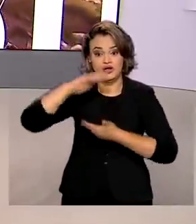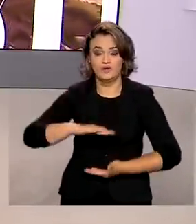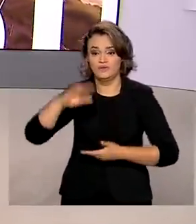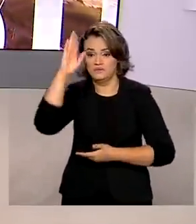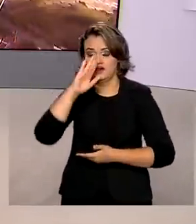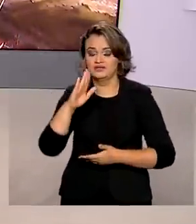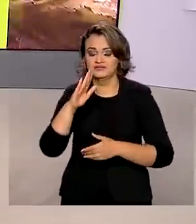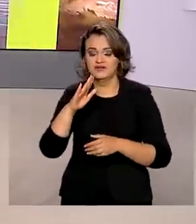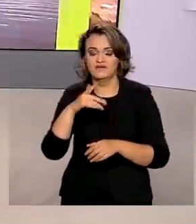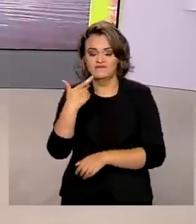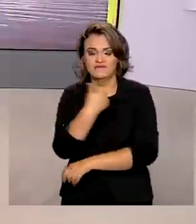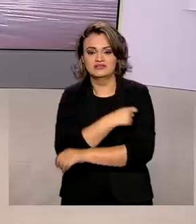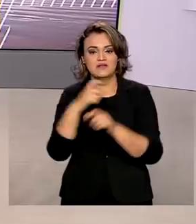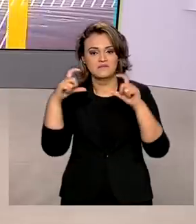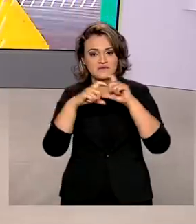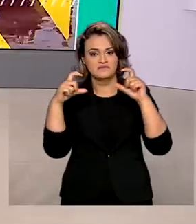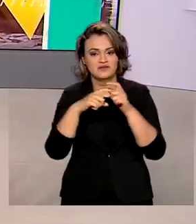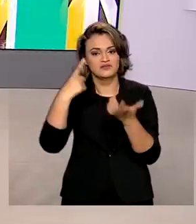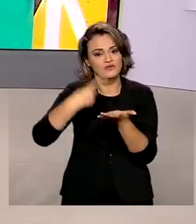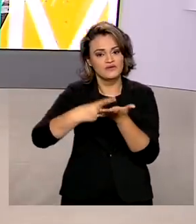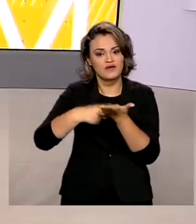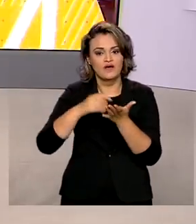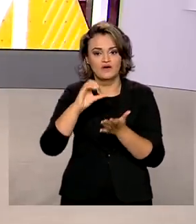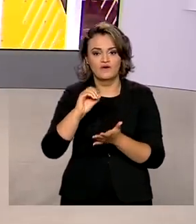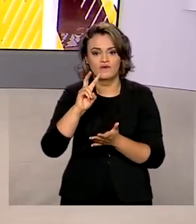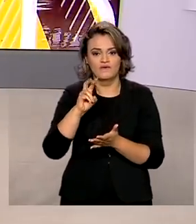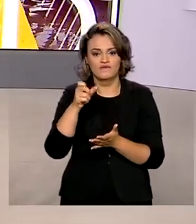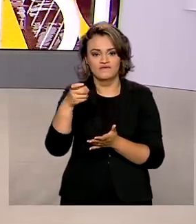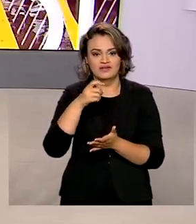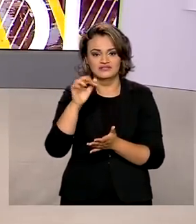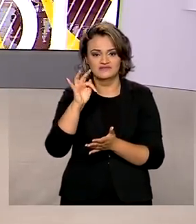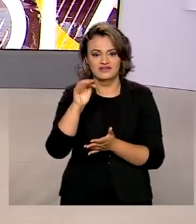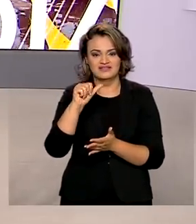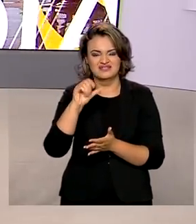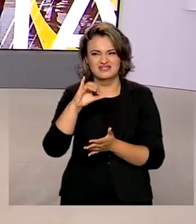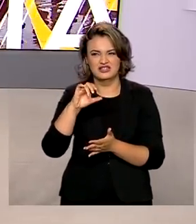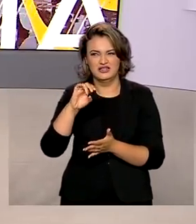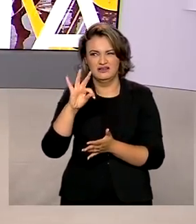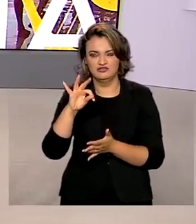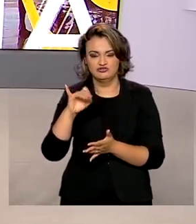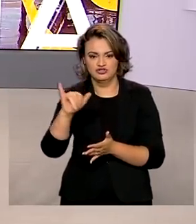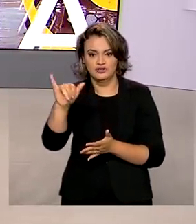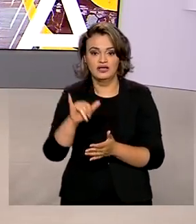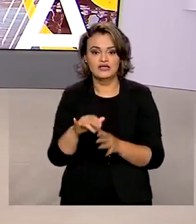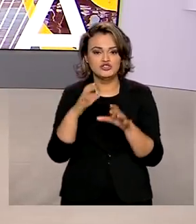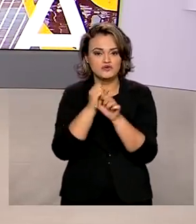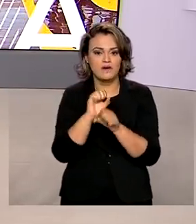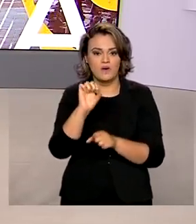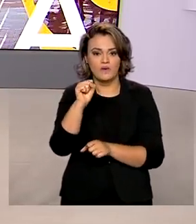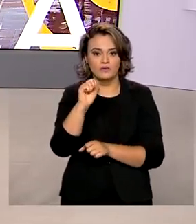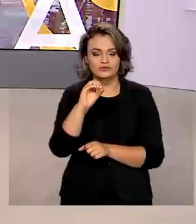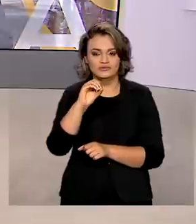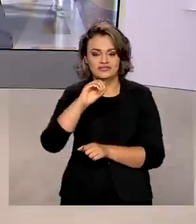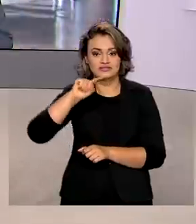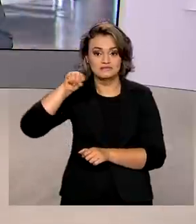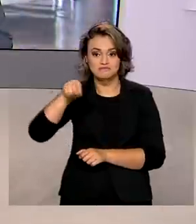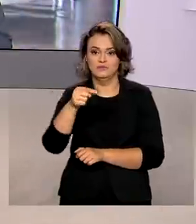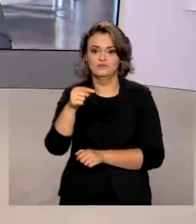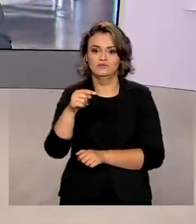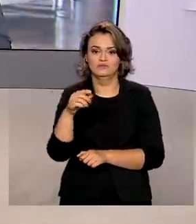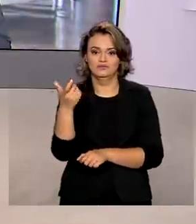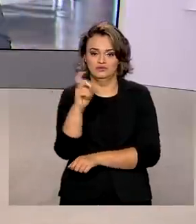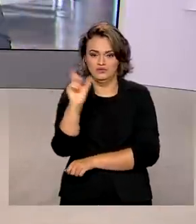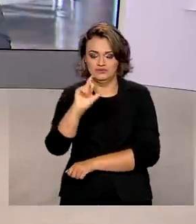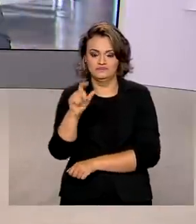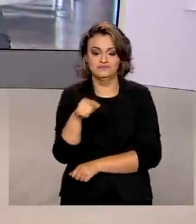de vacinas da Pfizer pelo consórcio Covax Facility. São mais de 800 mil doses. Quem tem os detalhes desse assunto para a